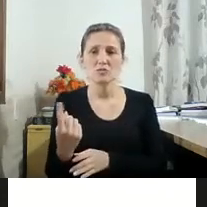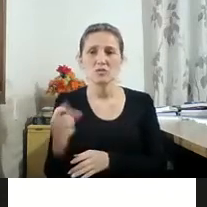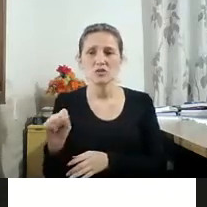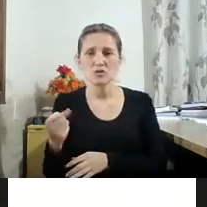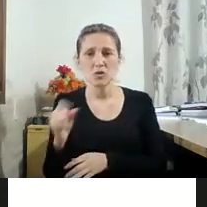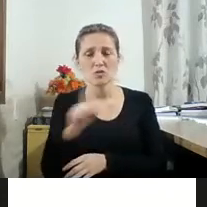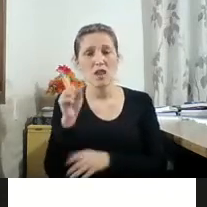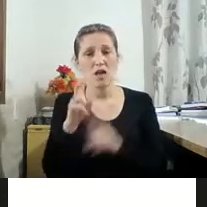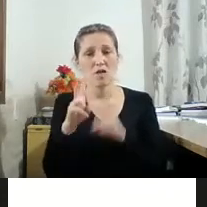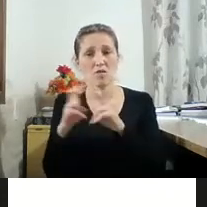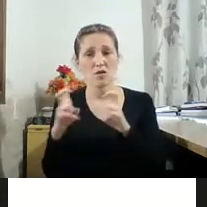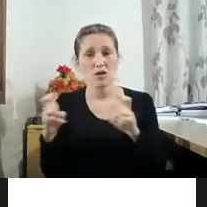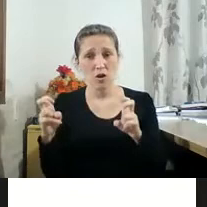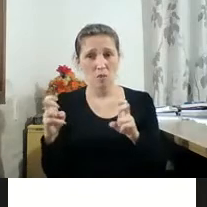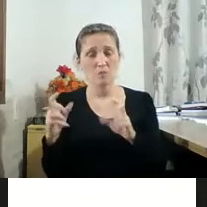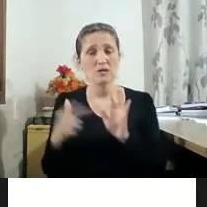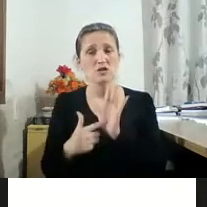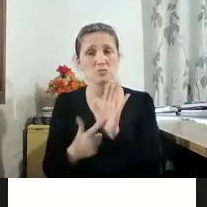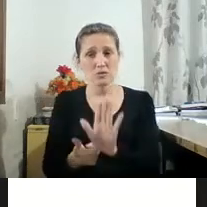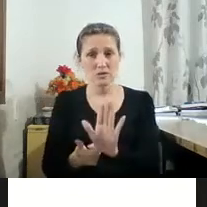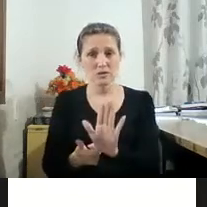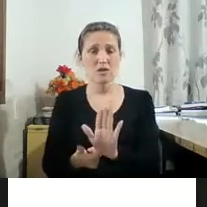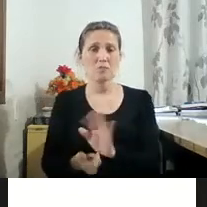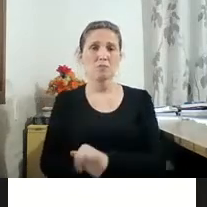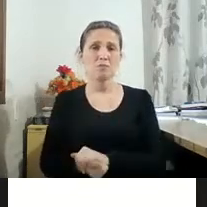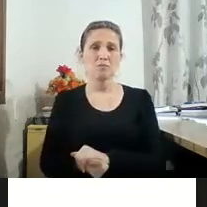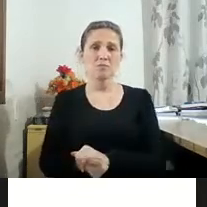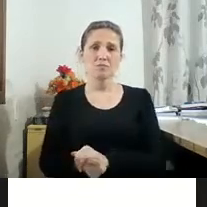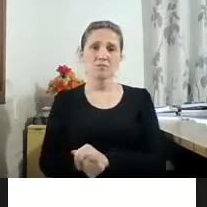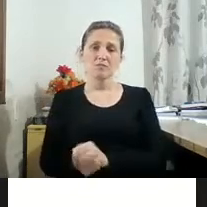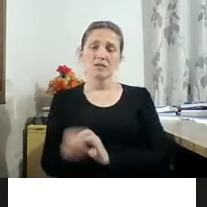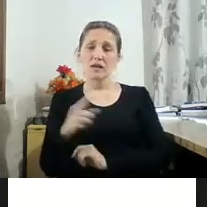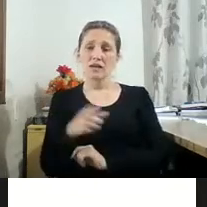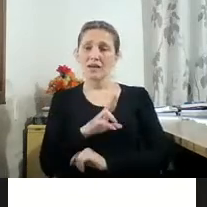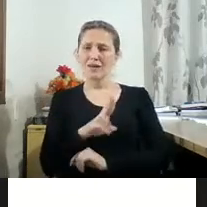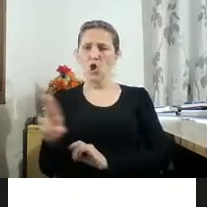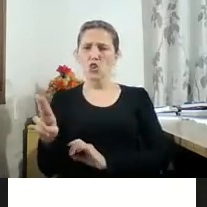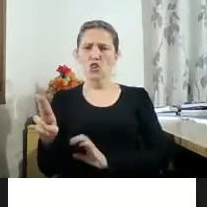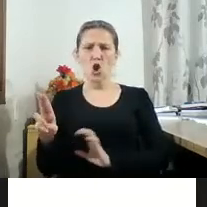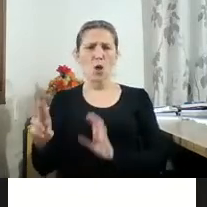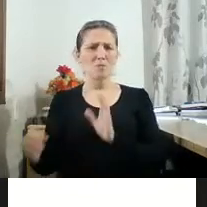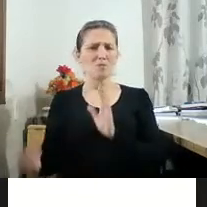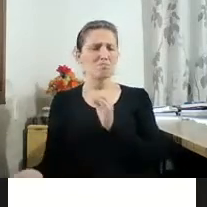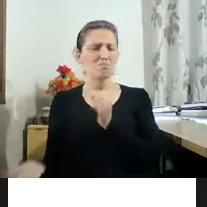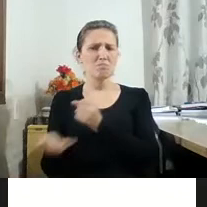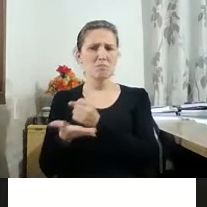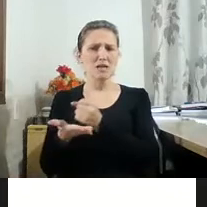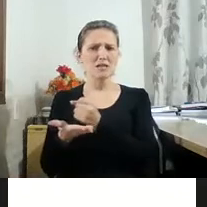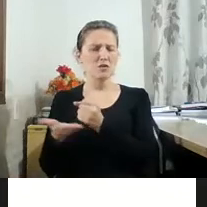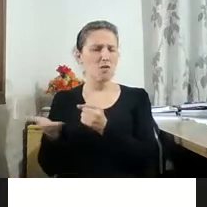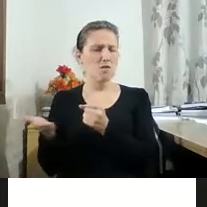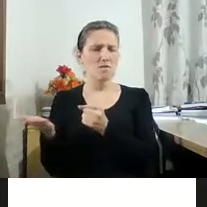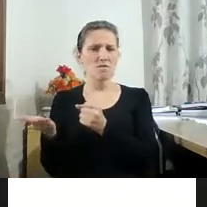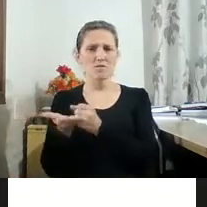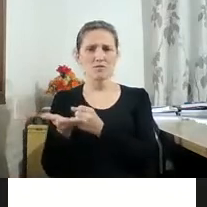e Boris é de fato o nome fundamental na fotografia brasileira do século XX e fundamental